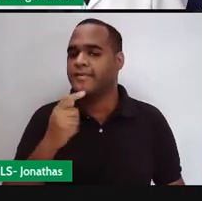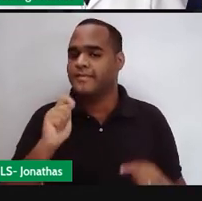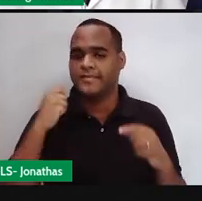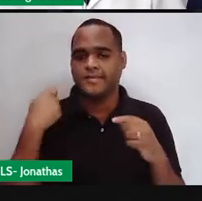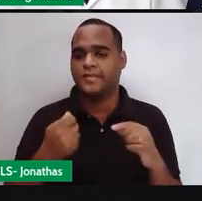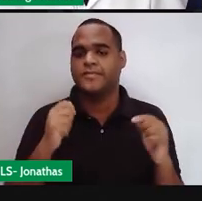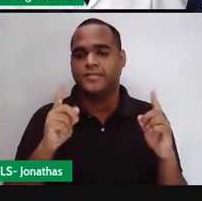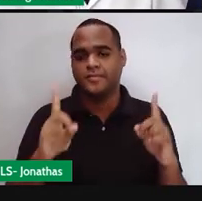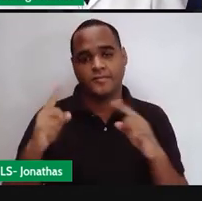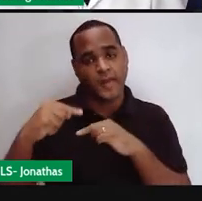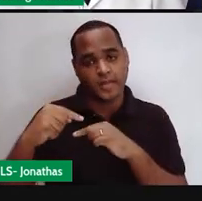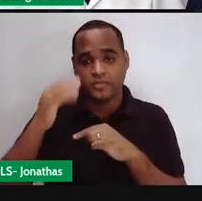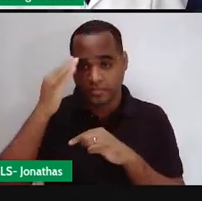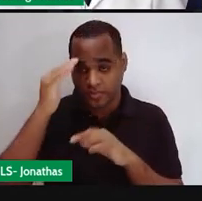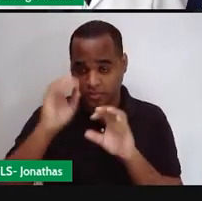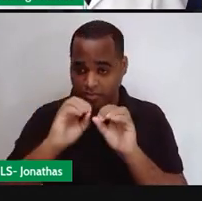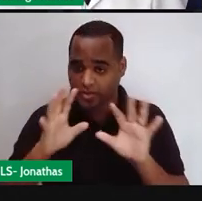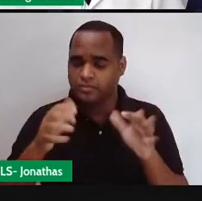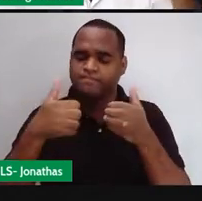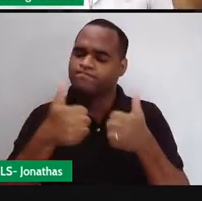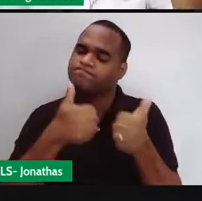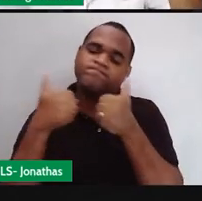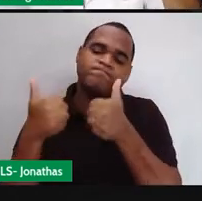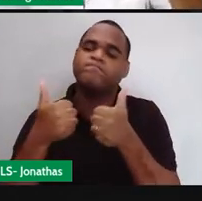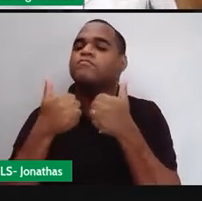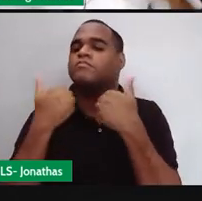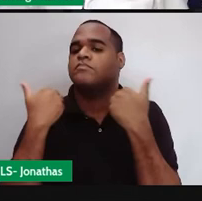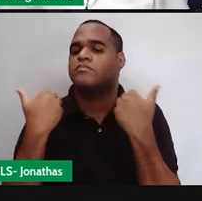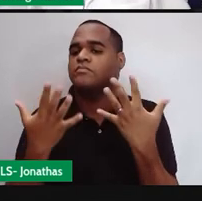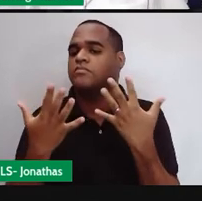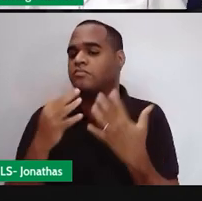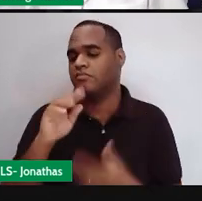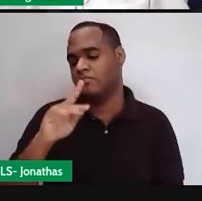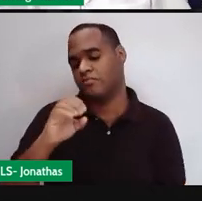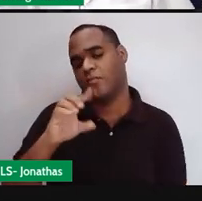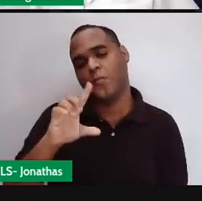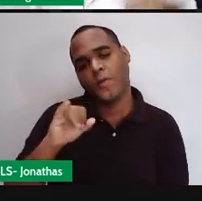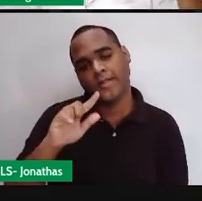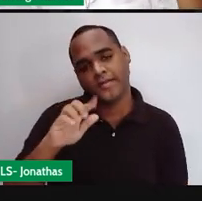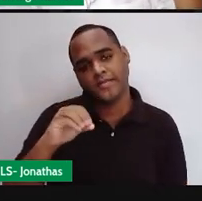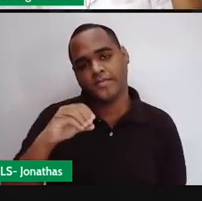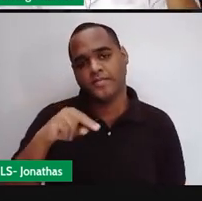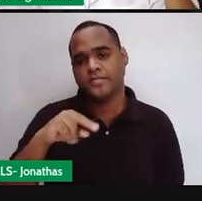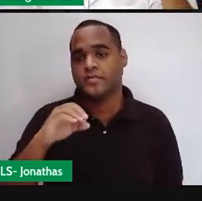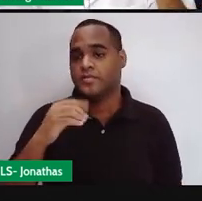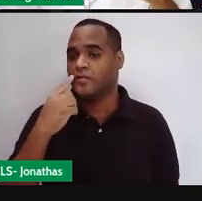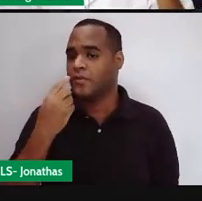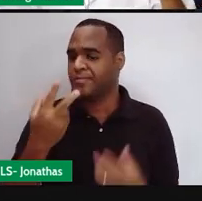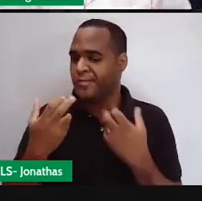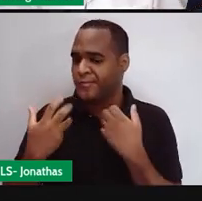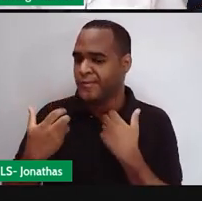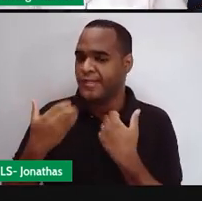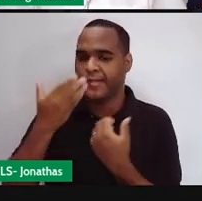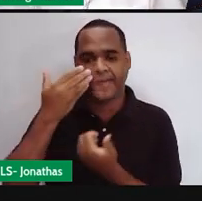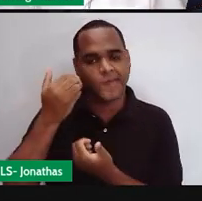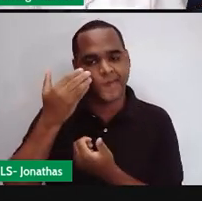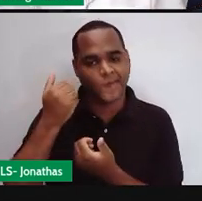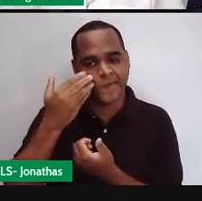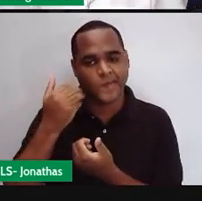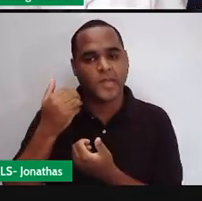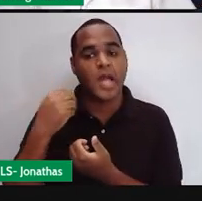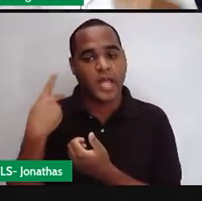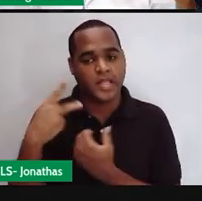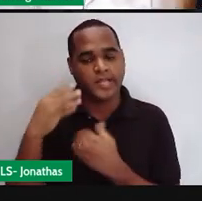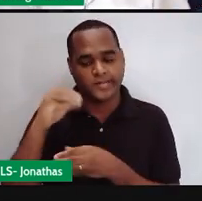belezinha então tá aí polígonos né identificamos os ângulos desses